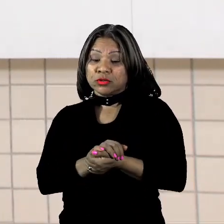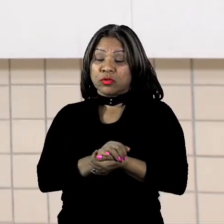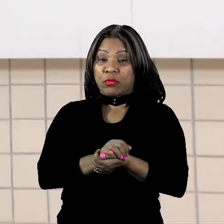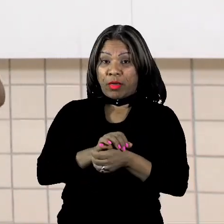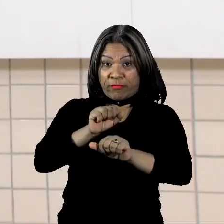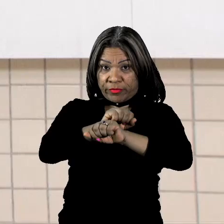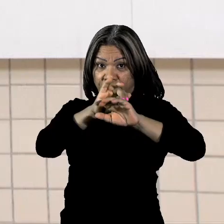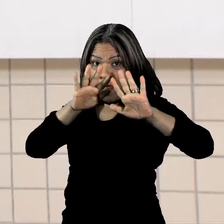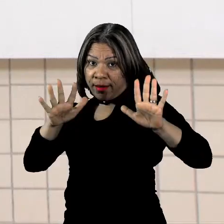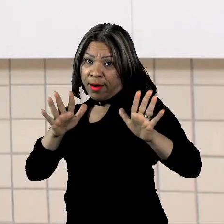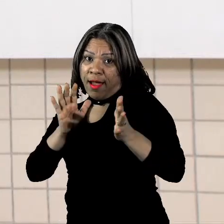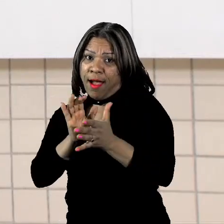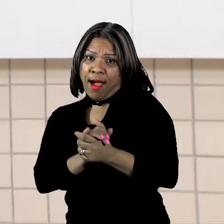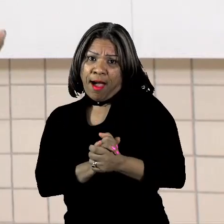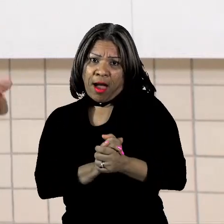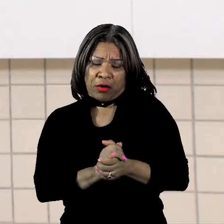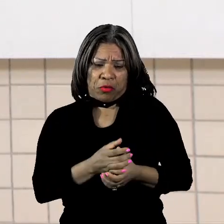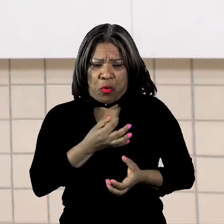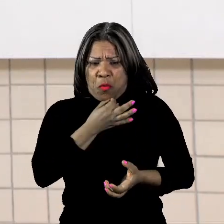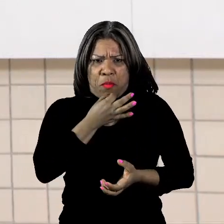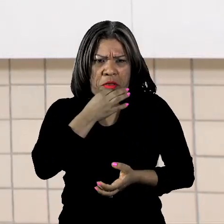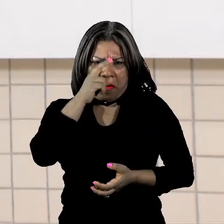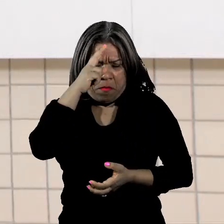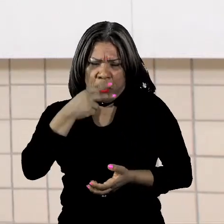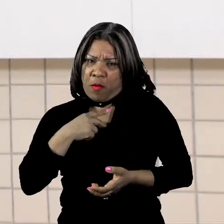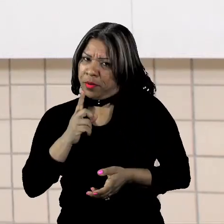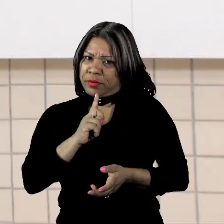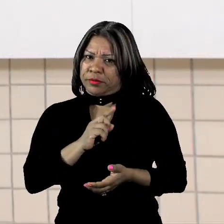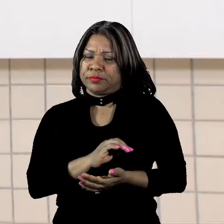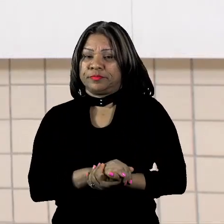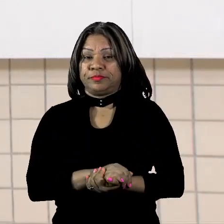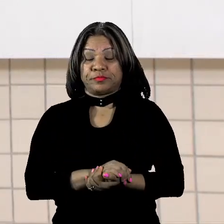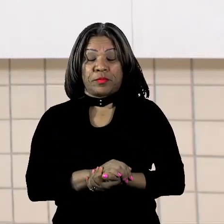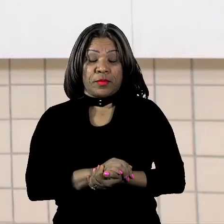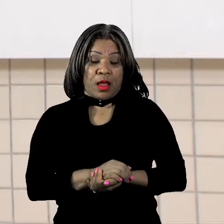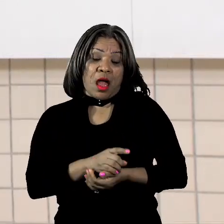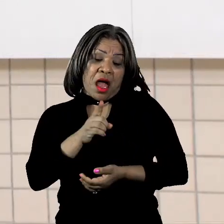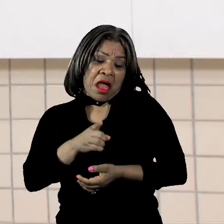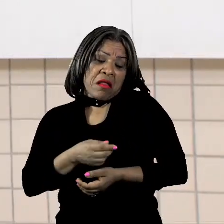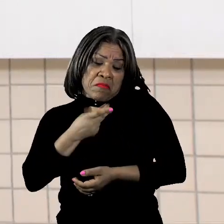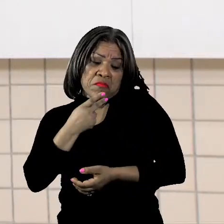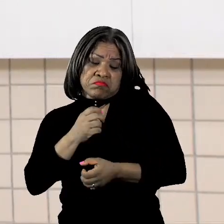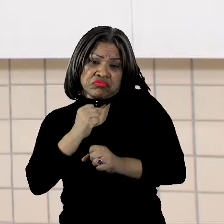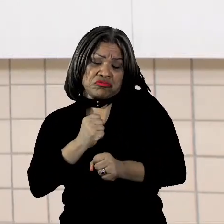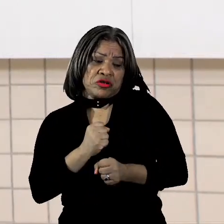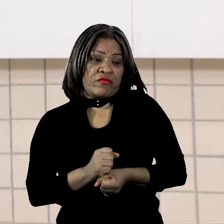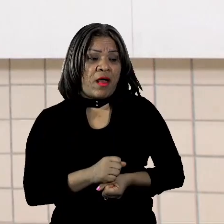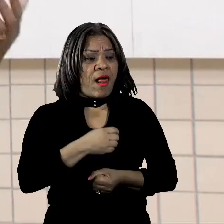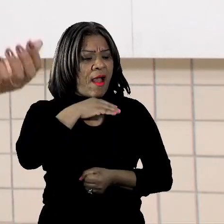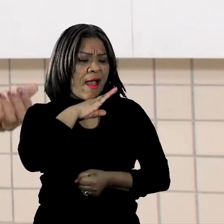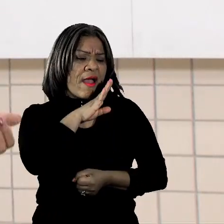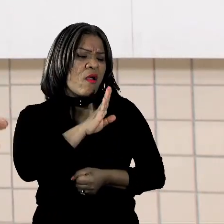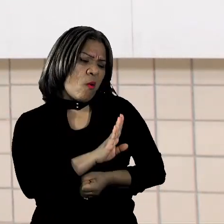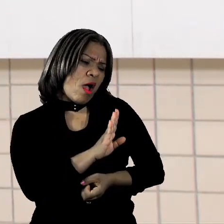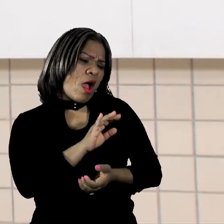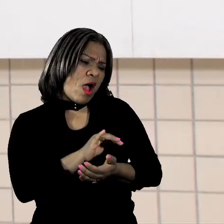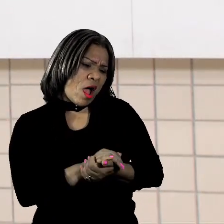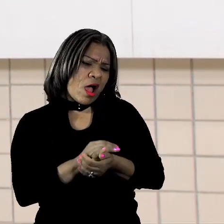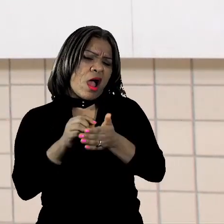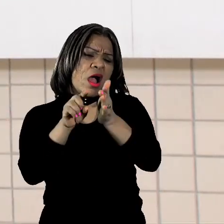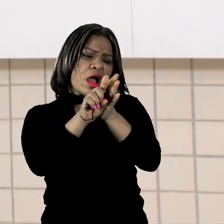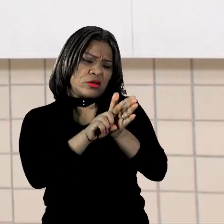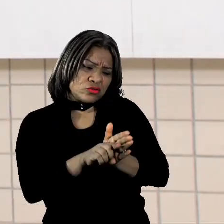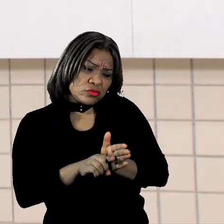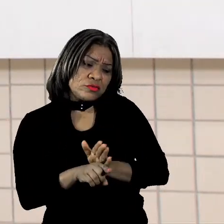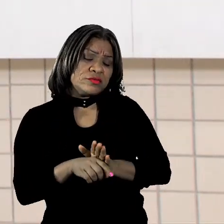falar assim, olha, eu acho que as investigações ainda estão em andamento.